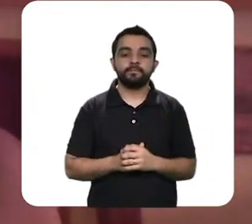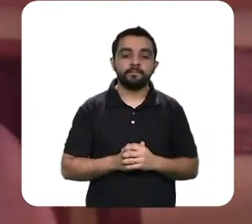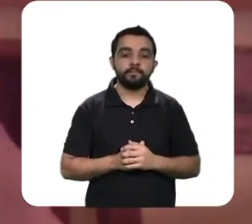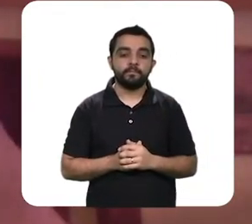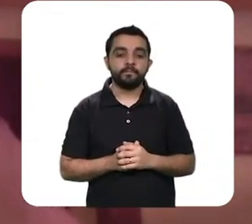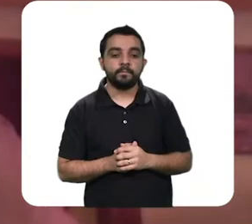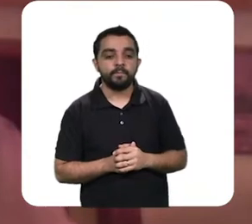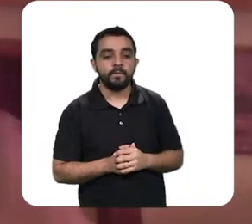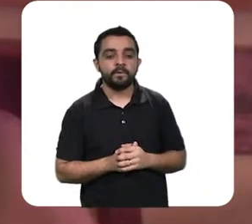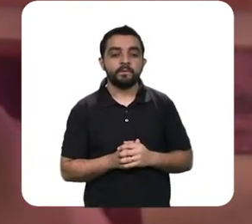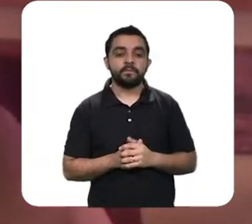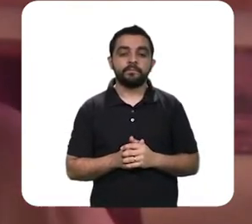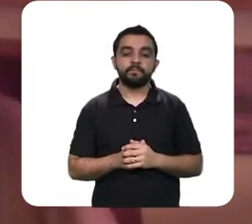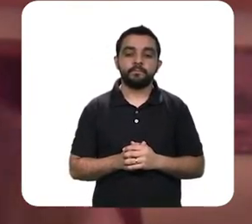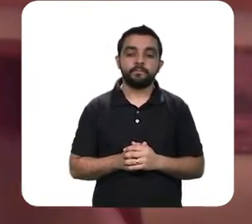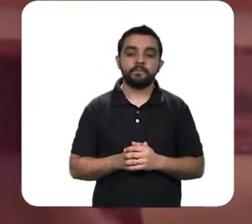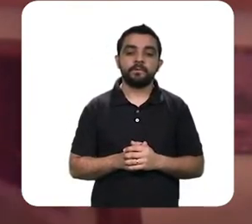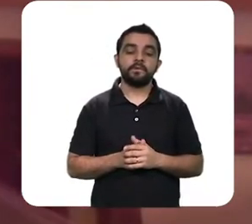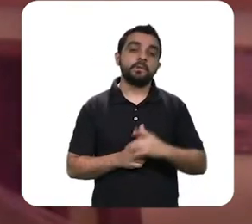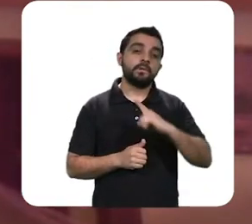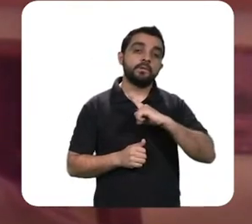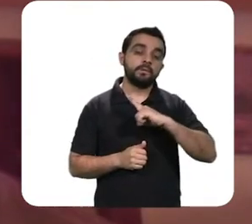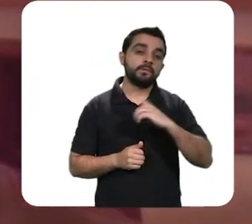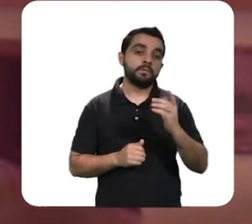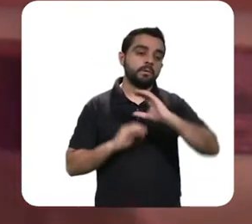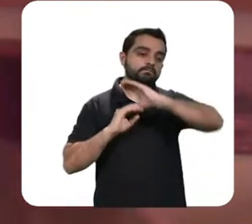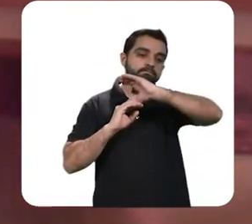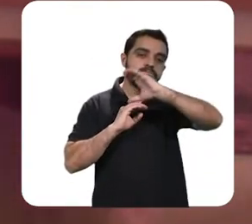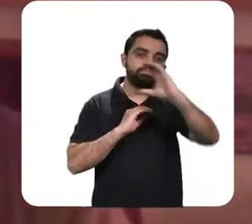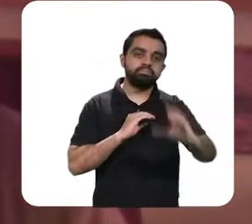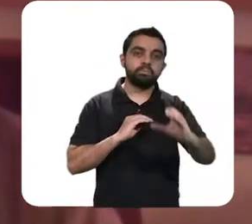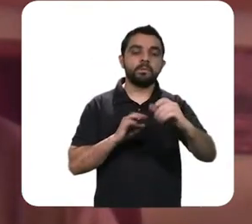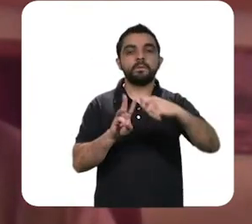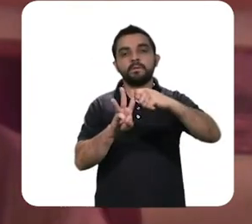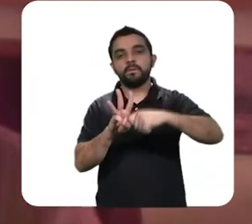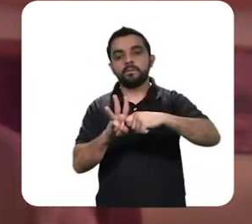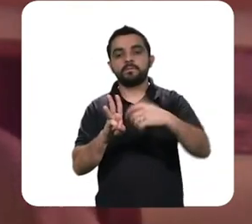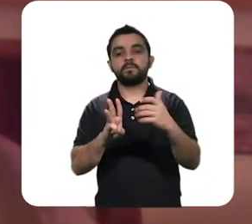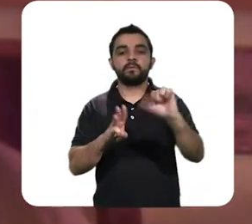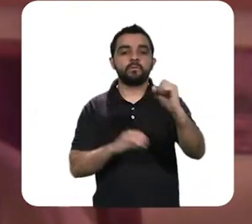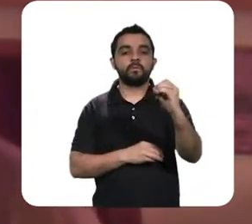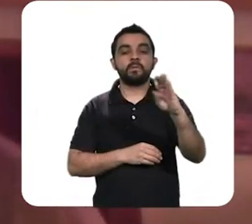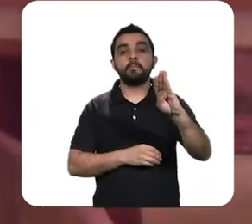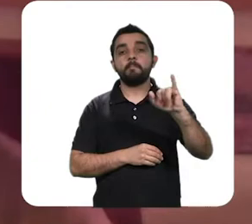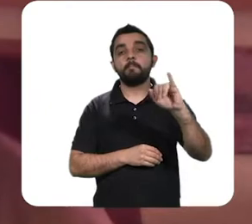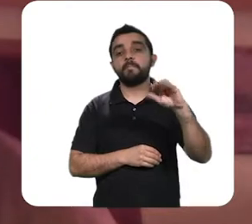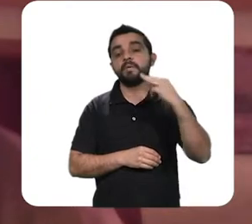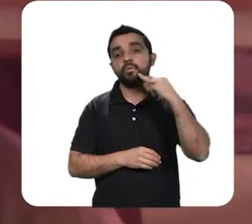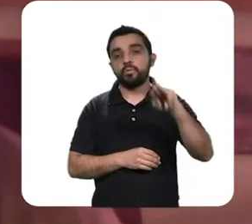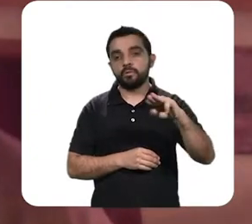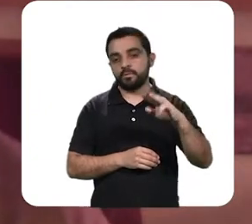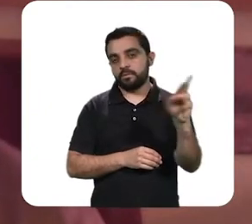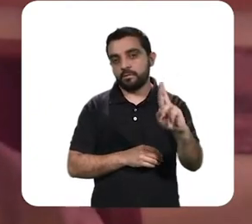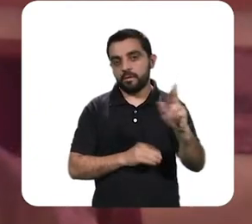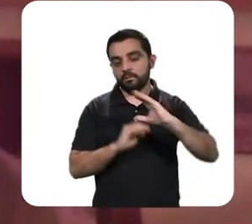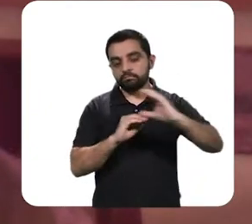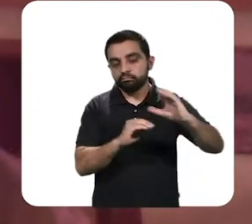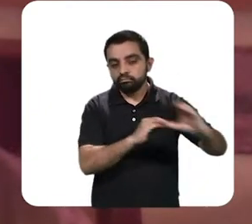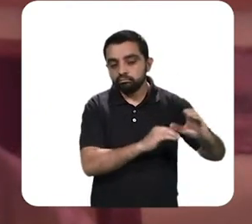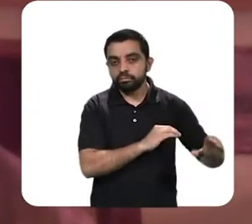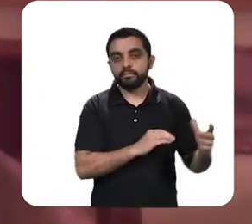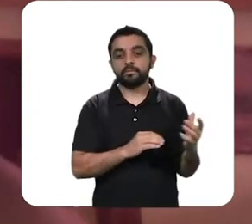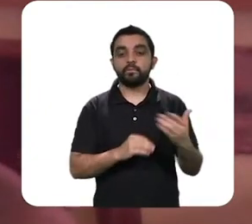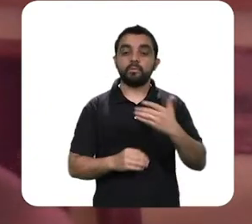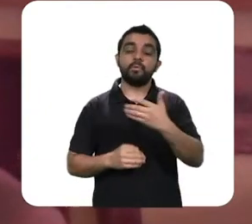se custar qualquer coisa com 180 bilhões de reais em 3 meses esse conflito sobre a participação do